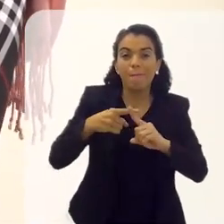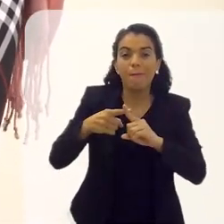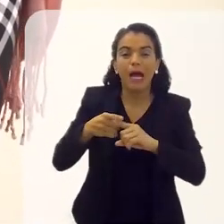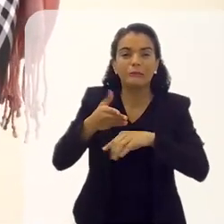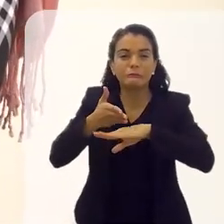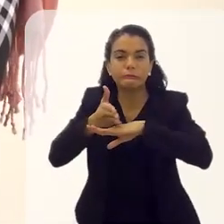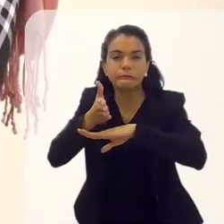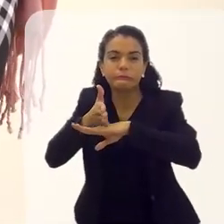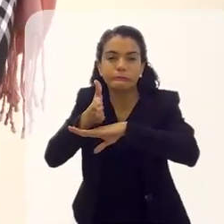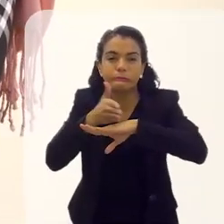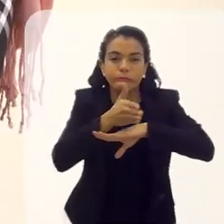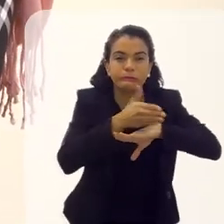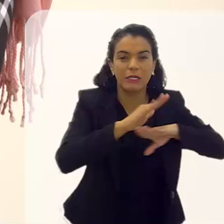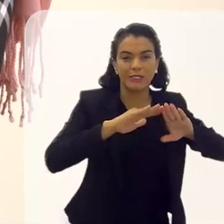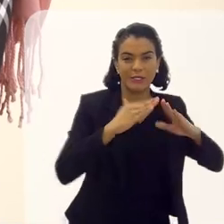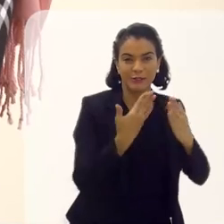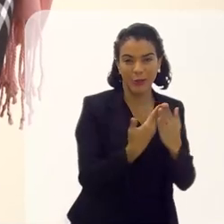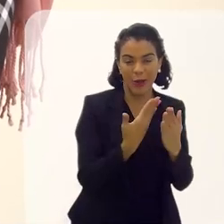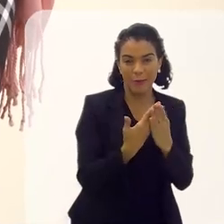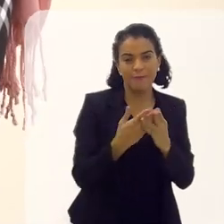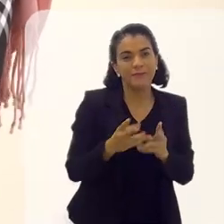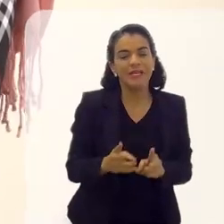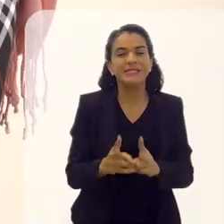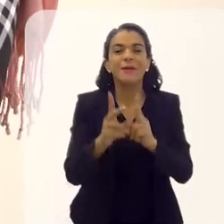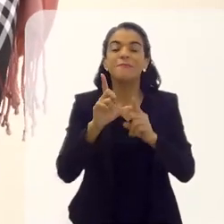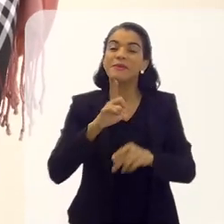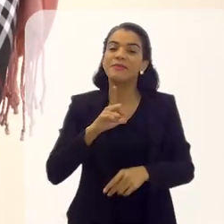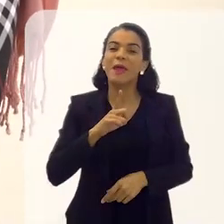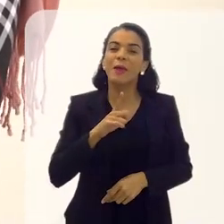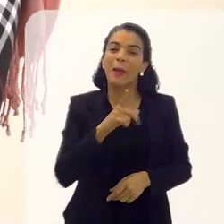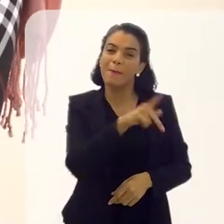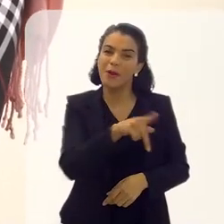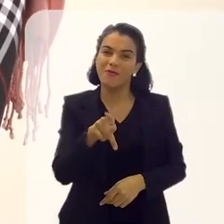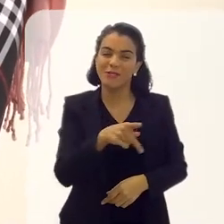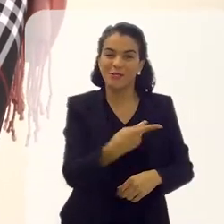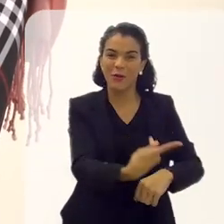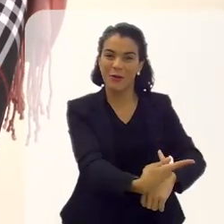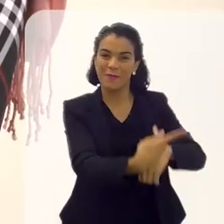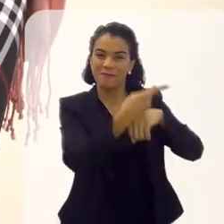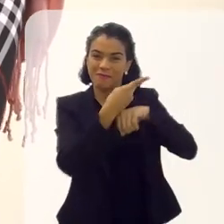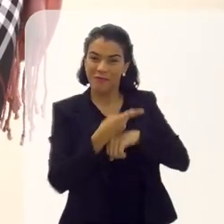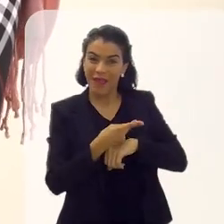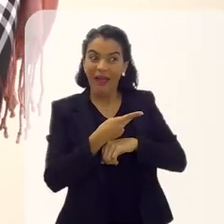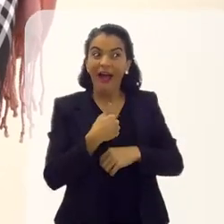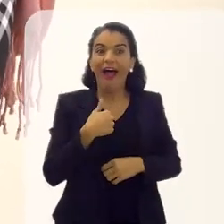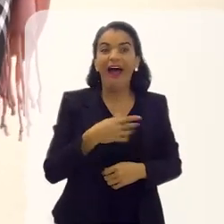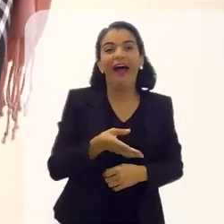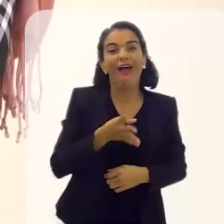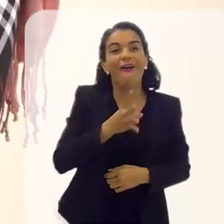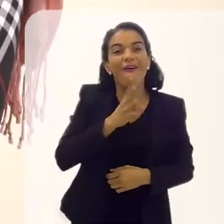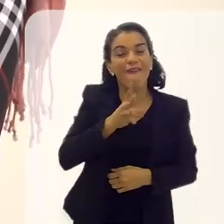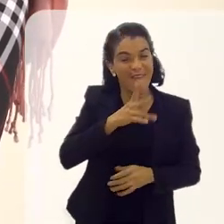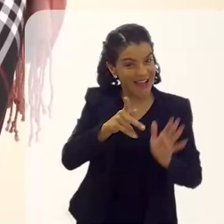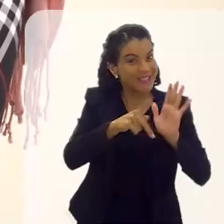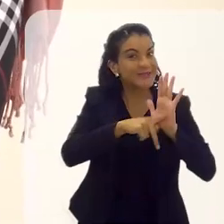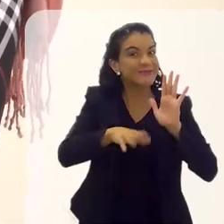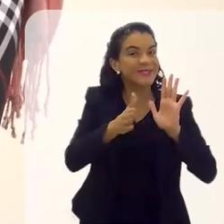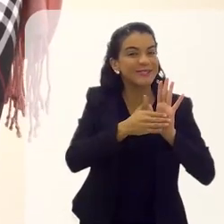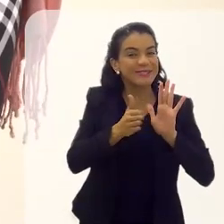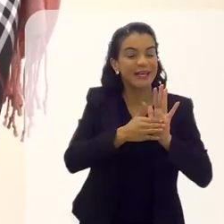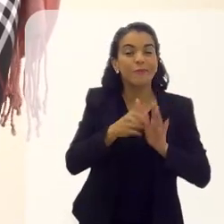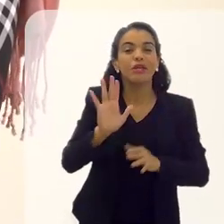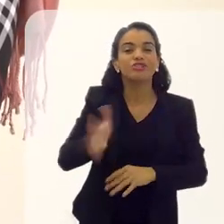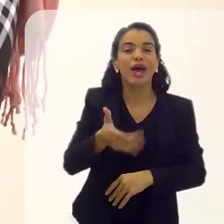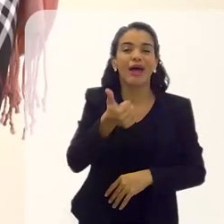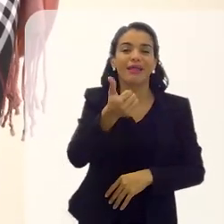como indo até as escolas. E agora, mas sempre eu tenho um feedback de professores e de pessoas, ah, eu conheço, lê para mim. Porque,